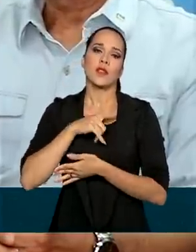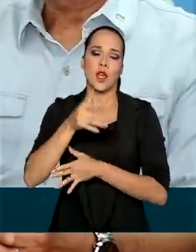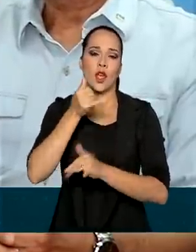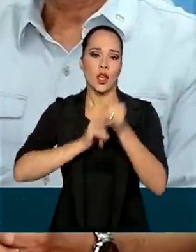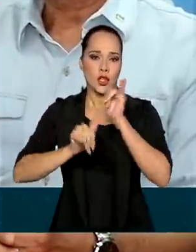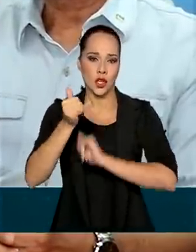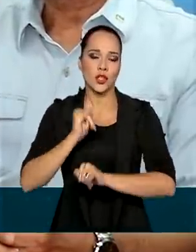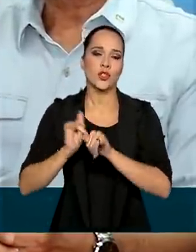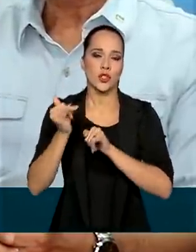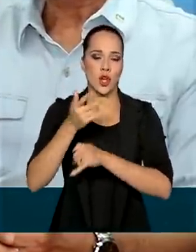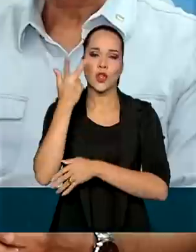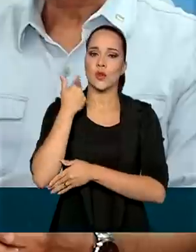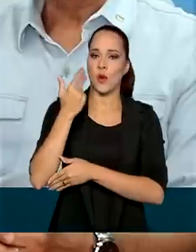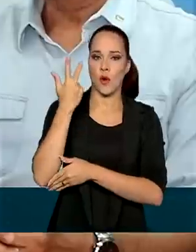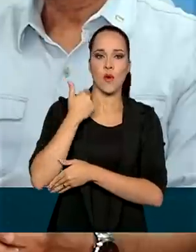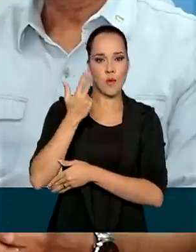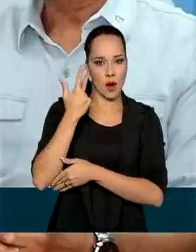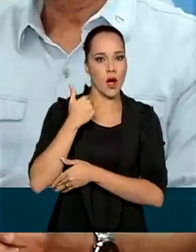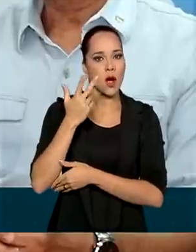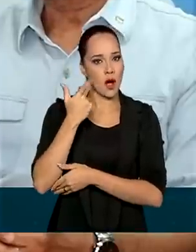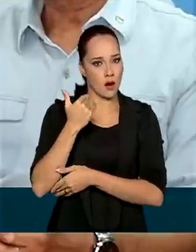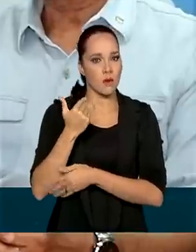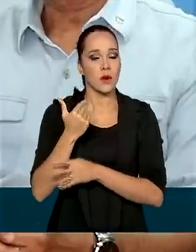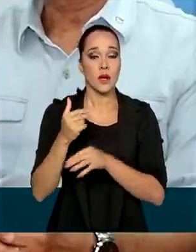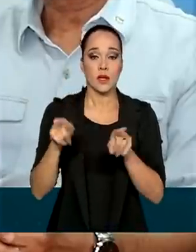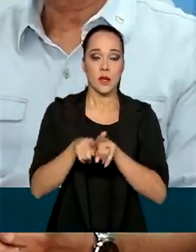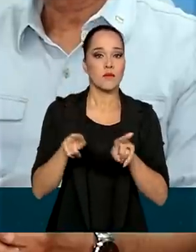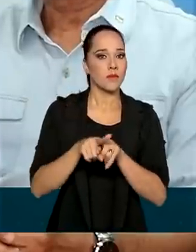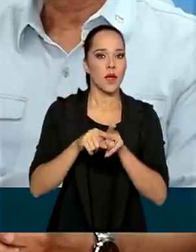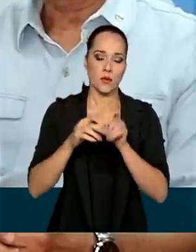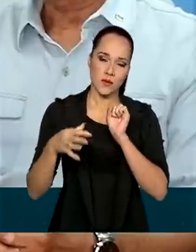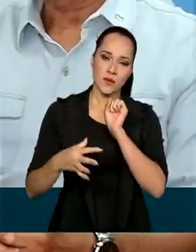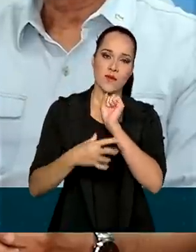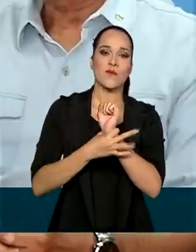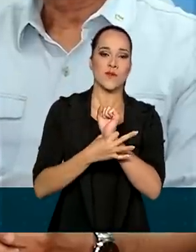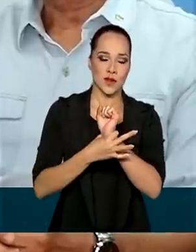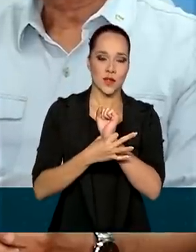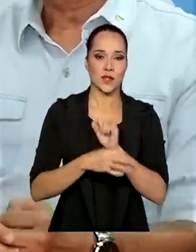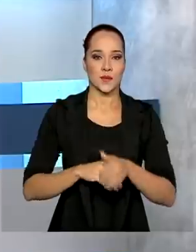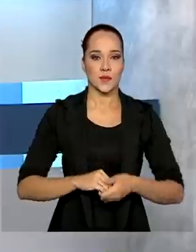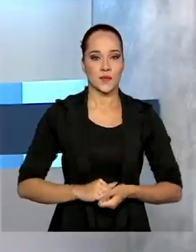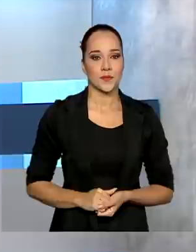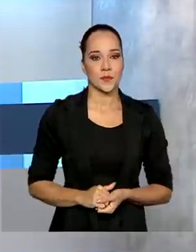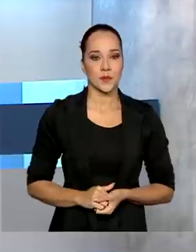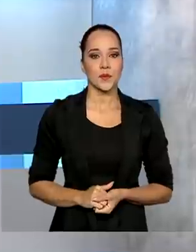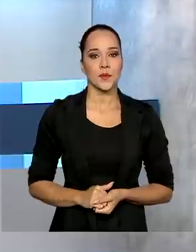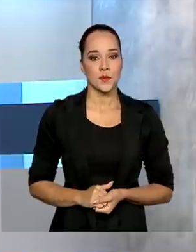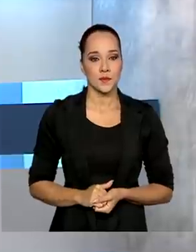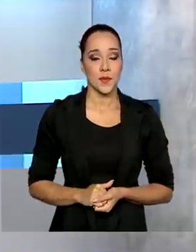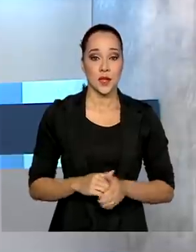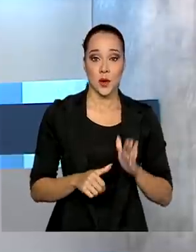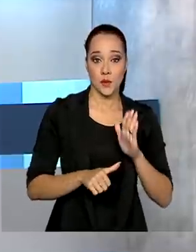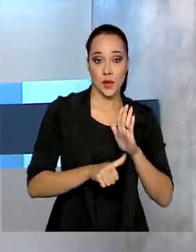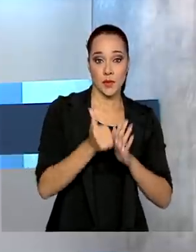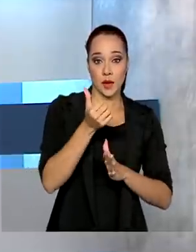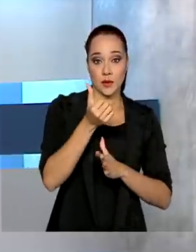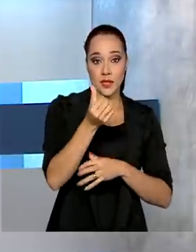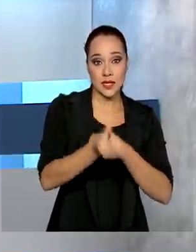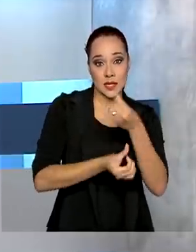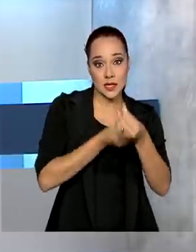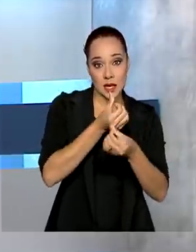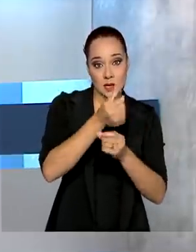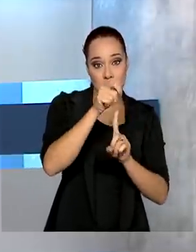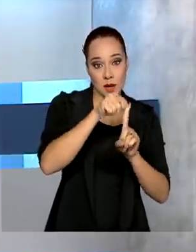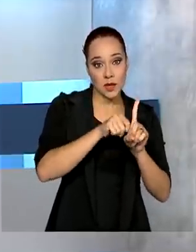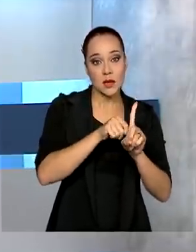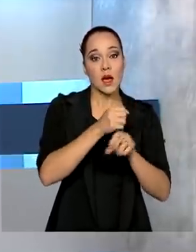de volta à normalidade e com bastante segurança energética. No primeiro semestre de